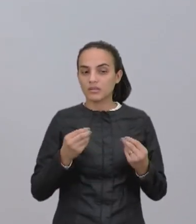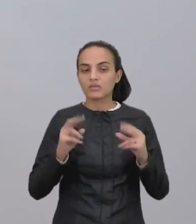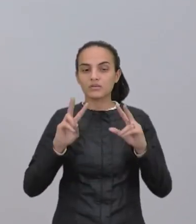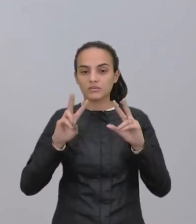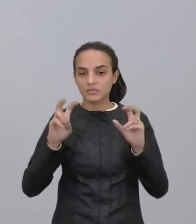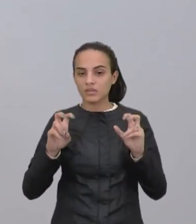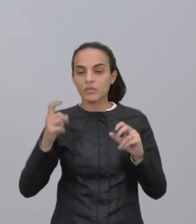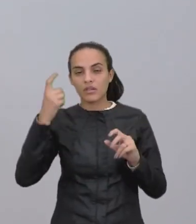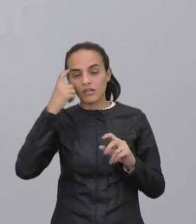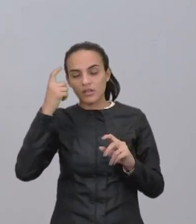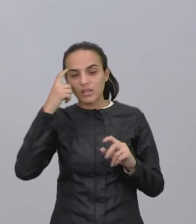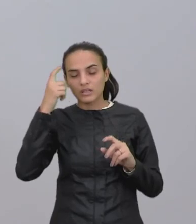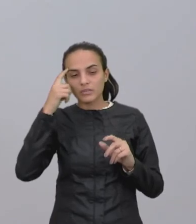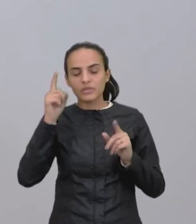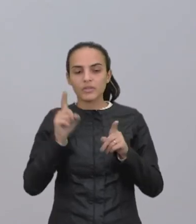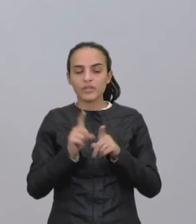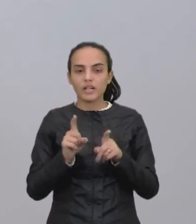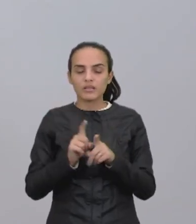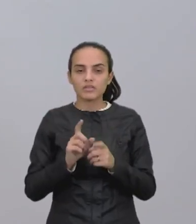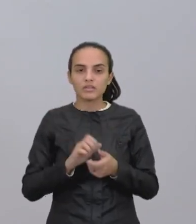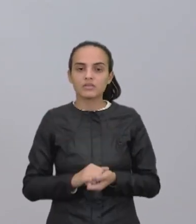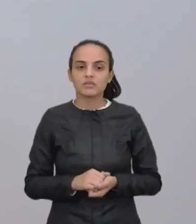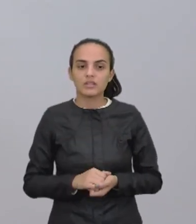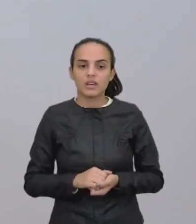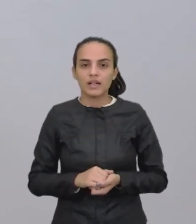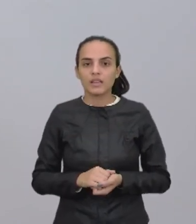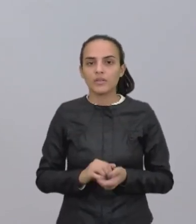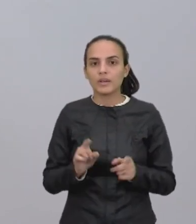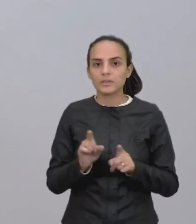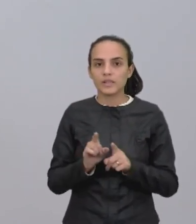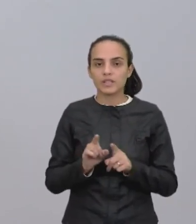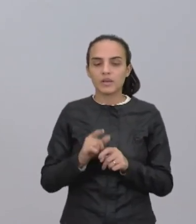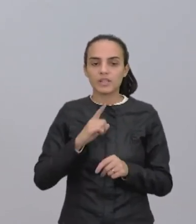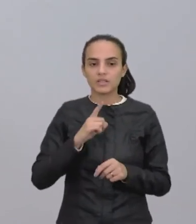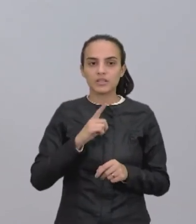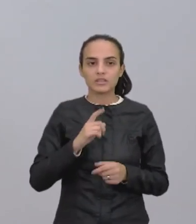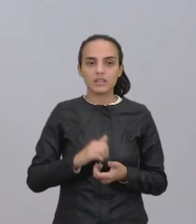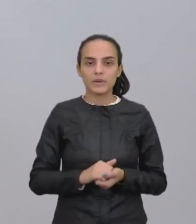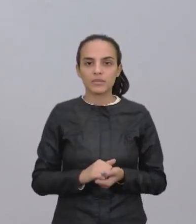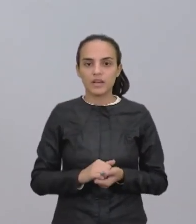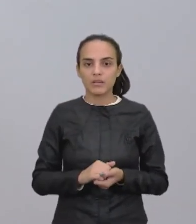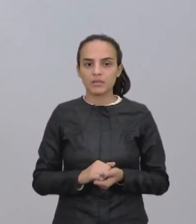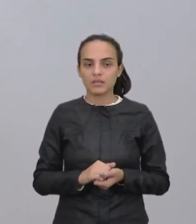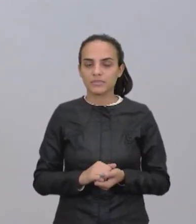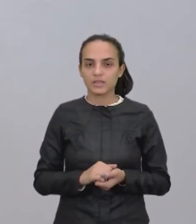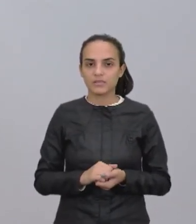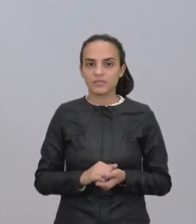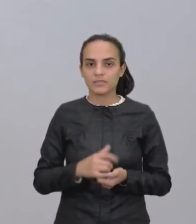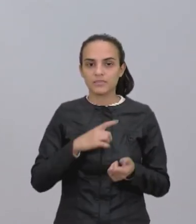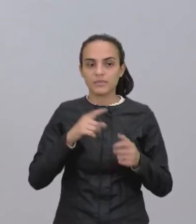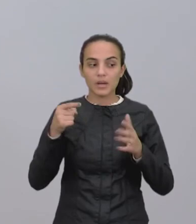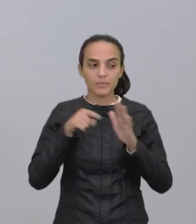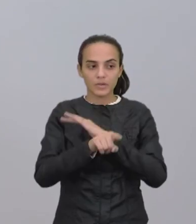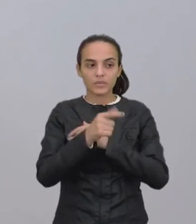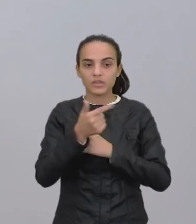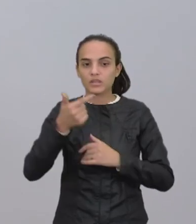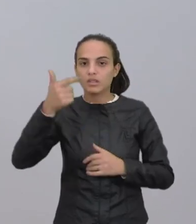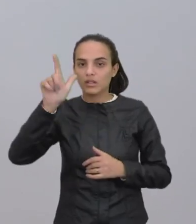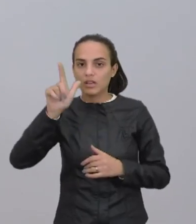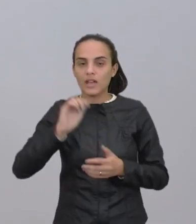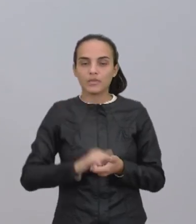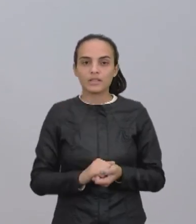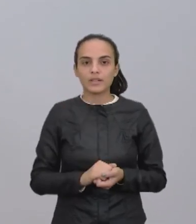psicológicas, com muitas questões sociais, né. E aí, a gente entra numa outra pergunta. Como